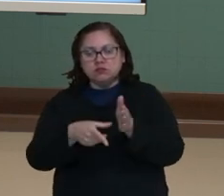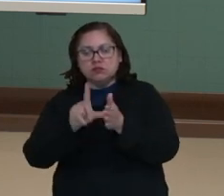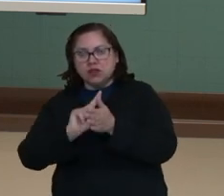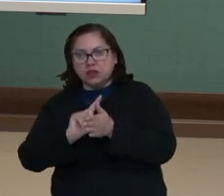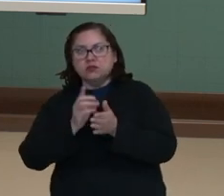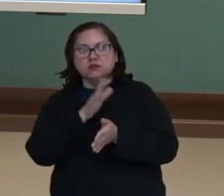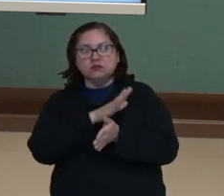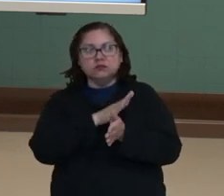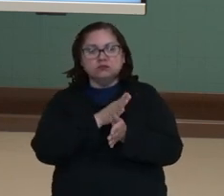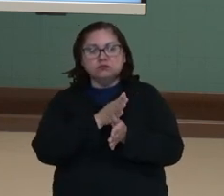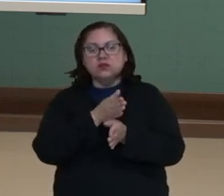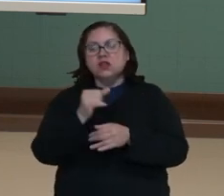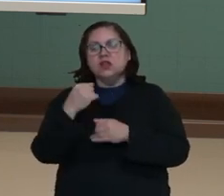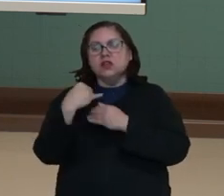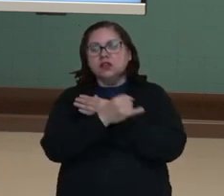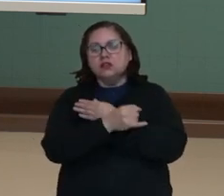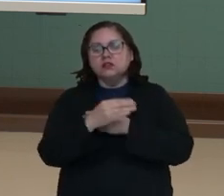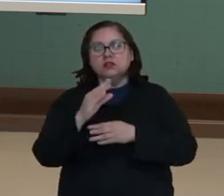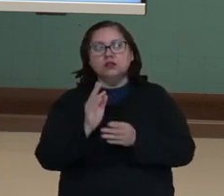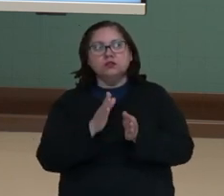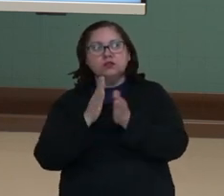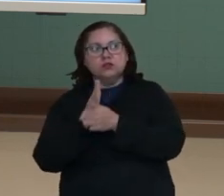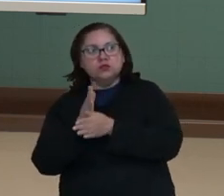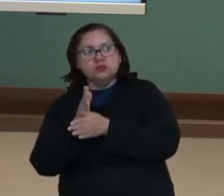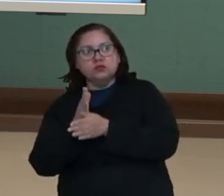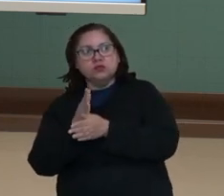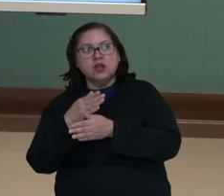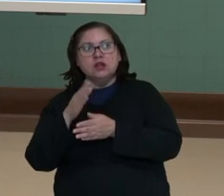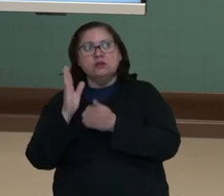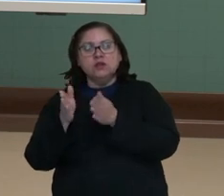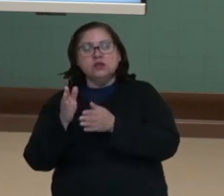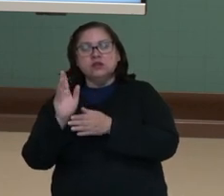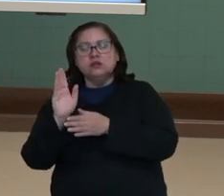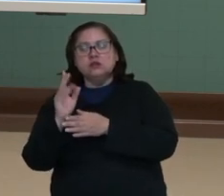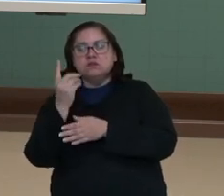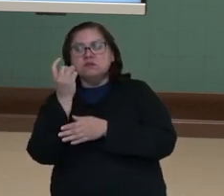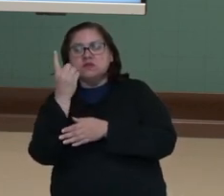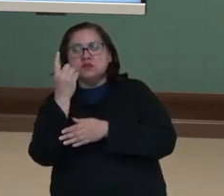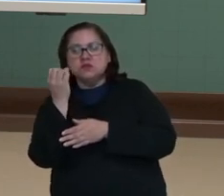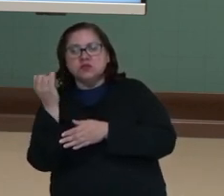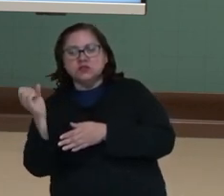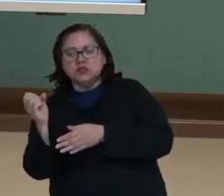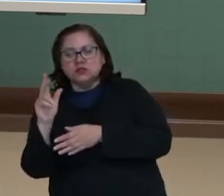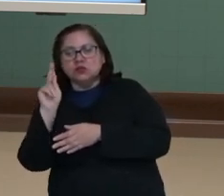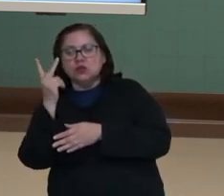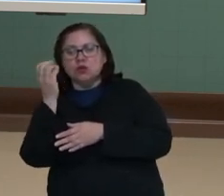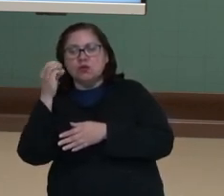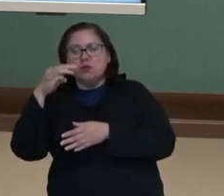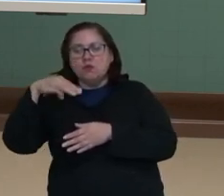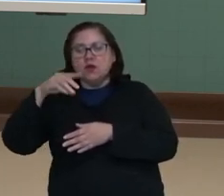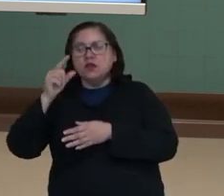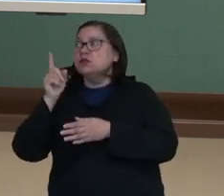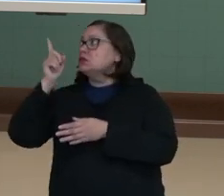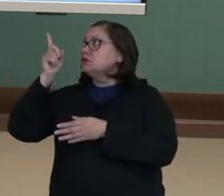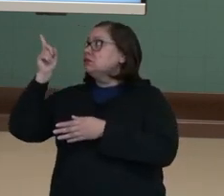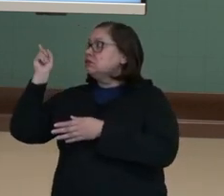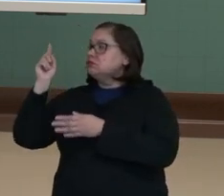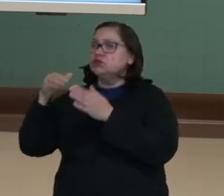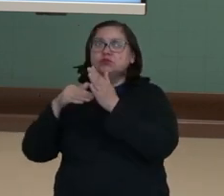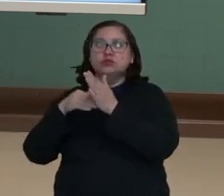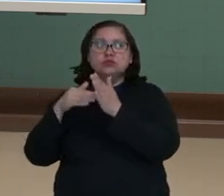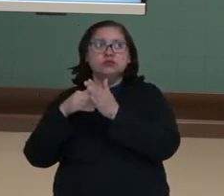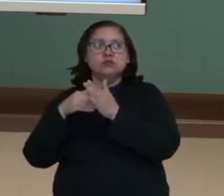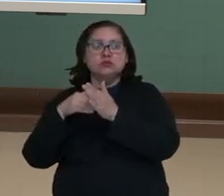então, na ilha de Creta, e os micênicos chegando na parte continental em 1600, homérico, arcaico, clássico e último